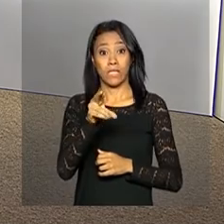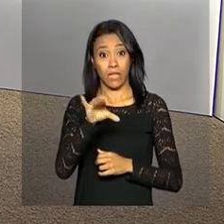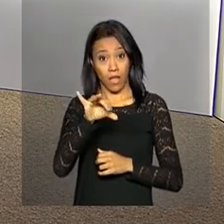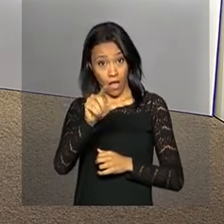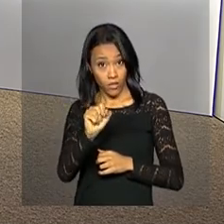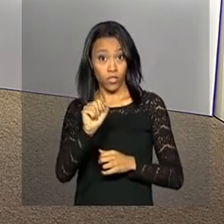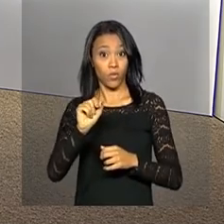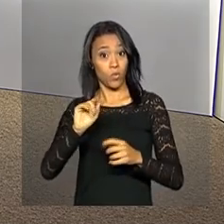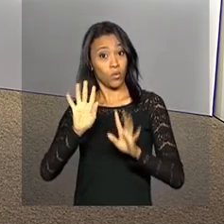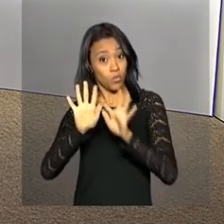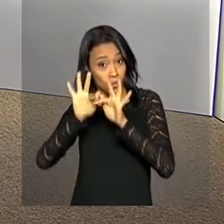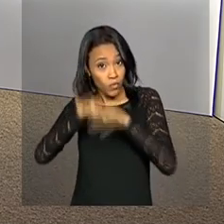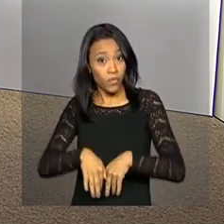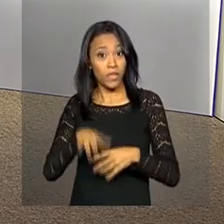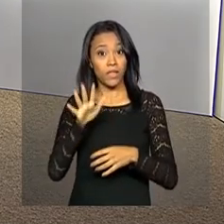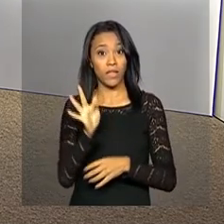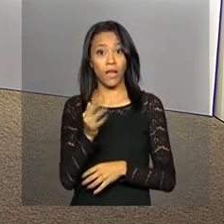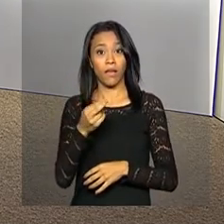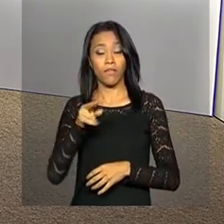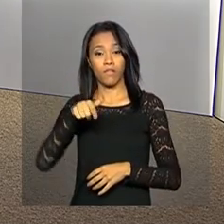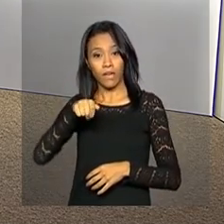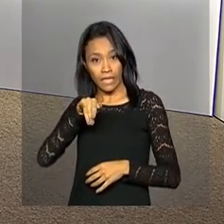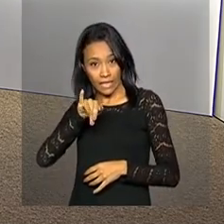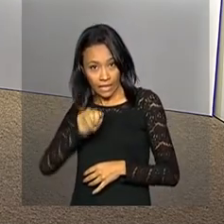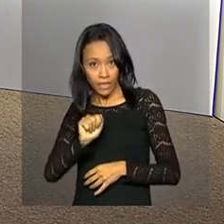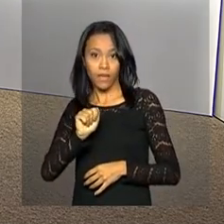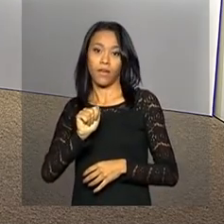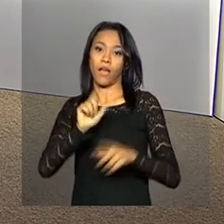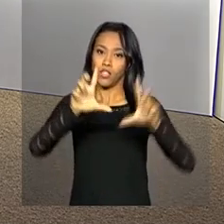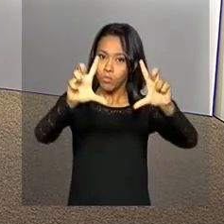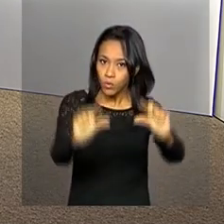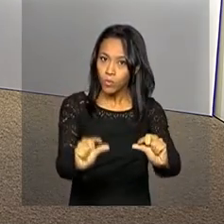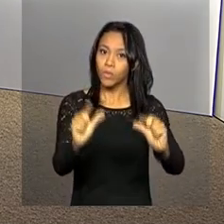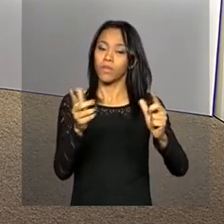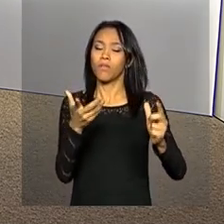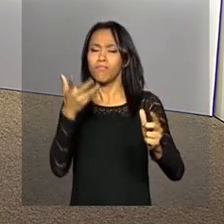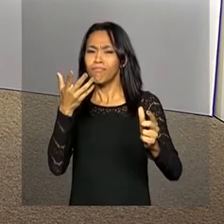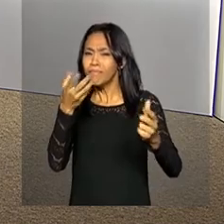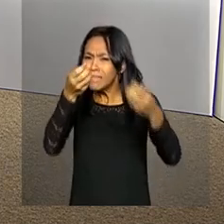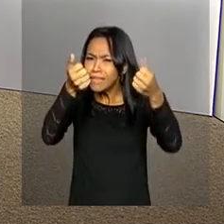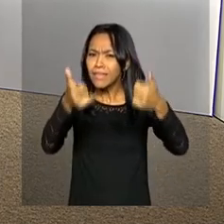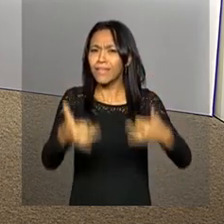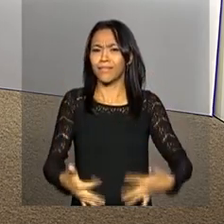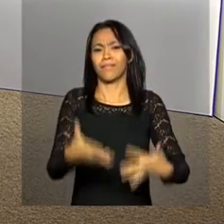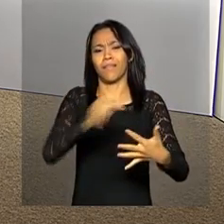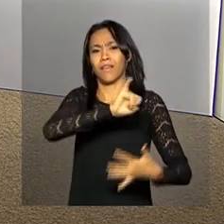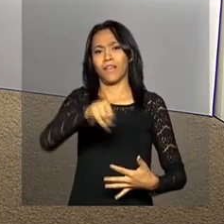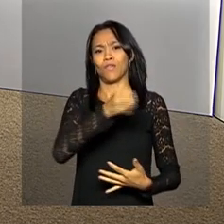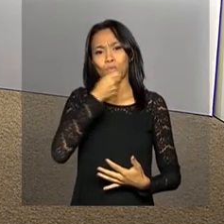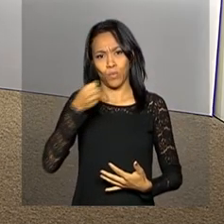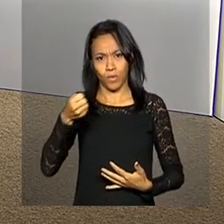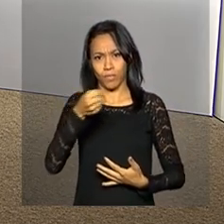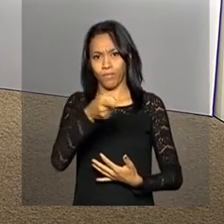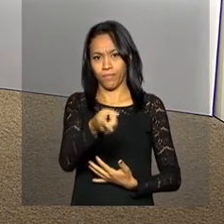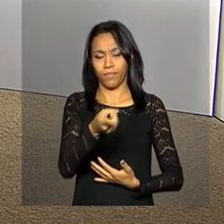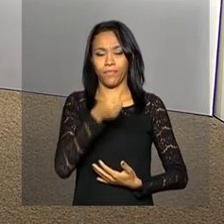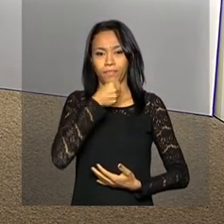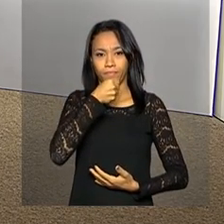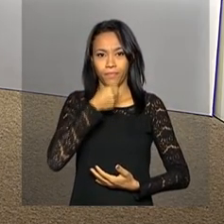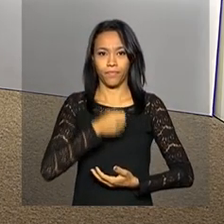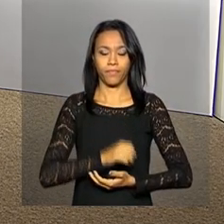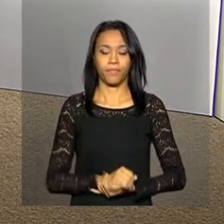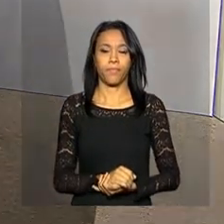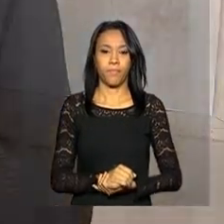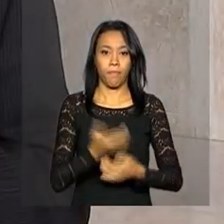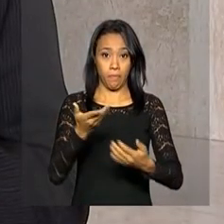franquia, como vinha sendo anunciado pelas operadoras. Vamos saber mais detalhes com o repórter João Pedro Neto. Jaime,